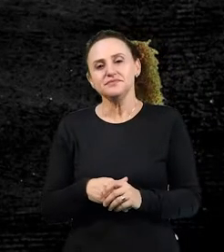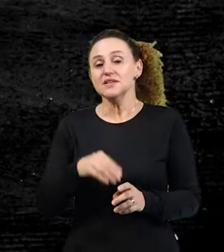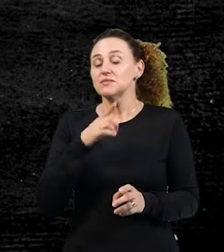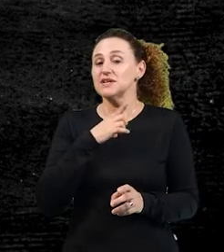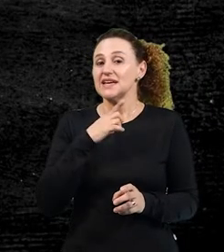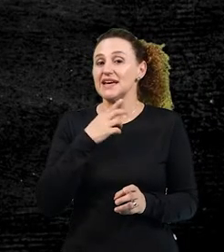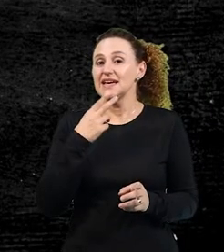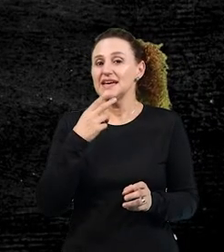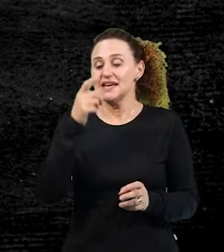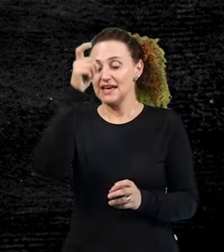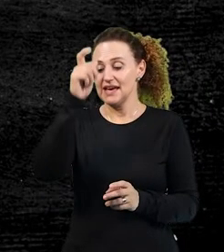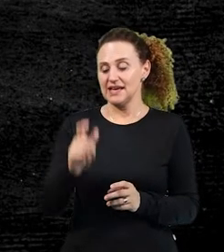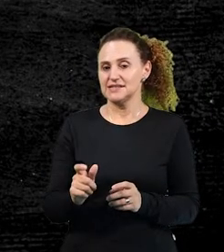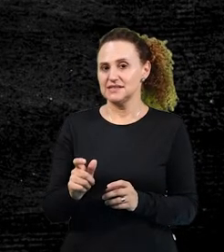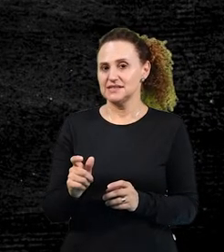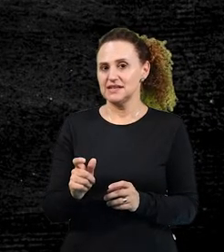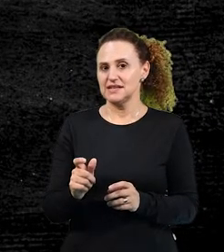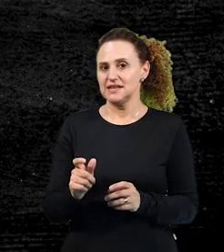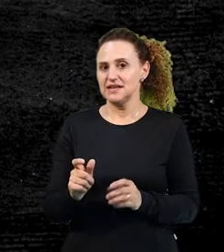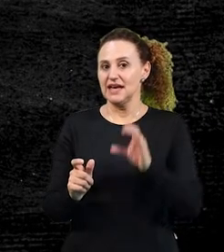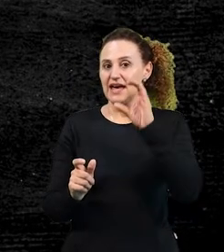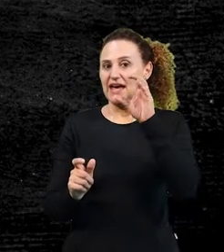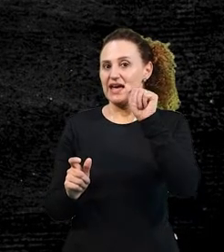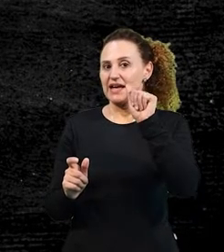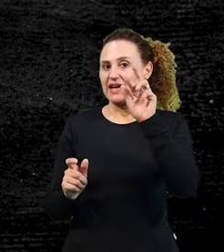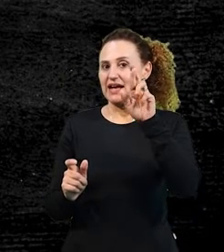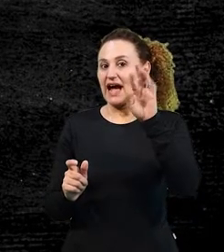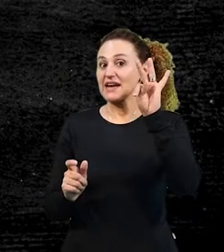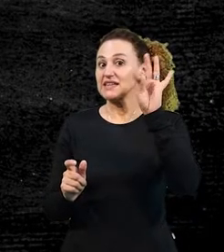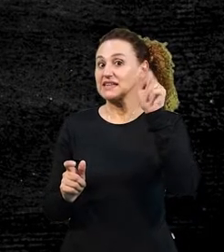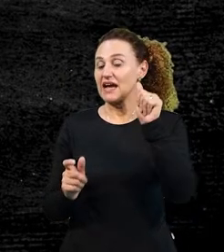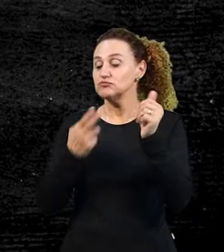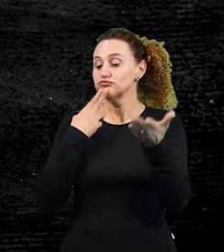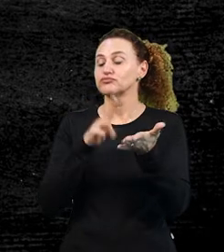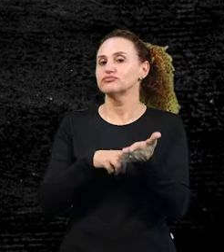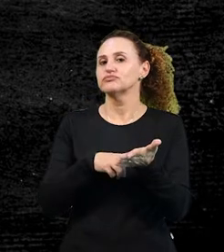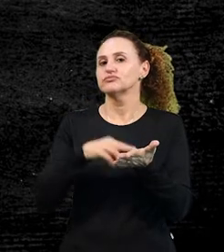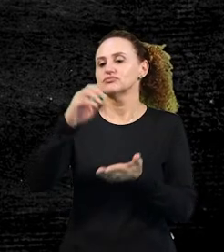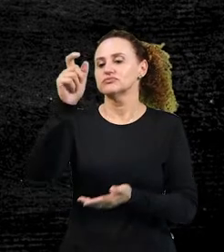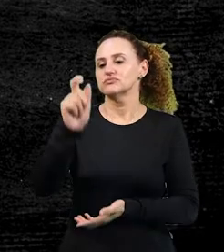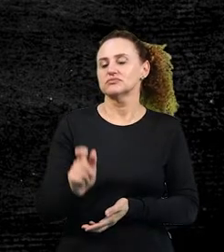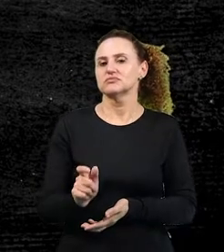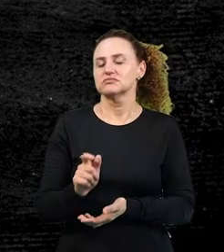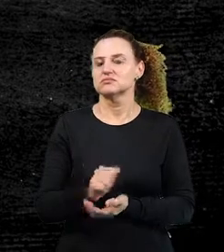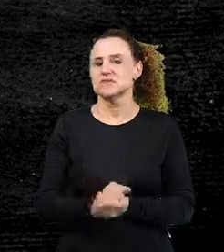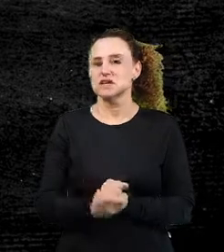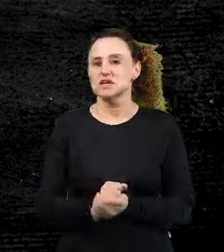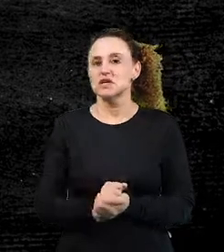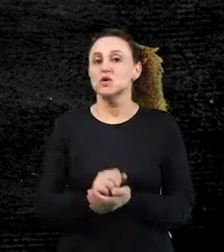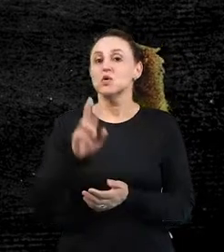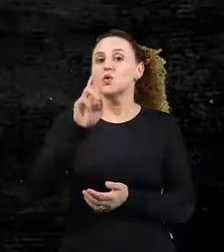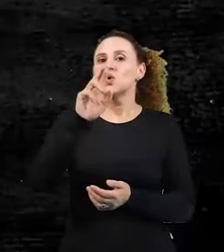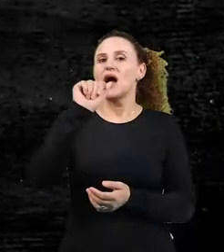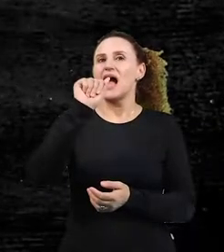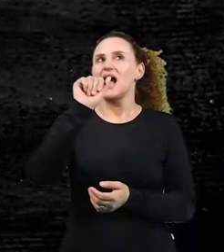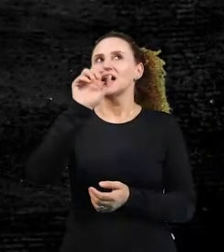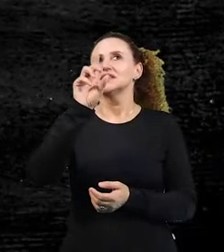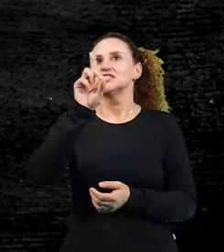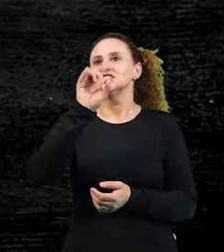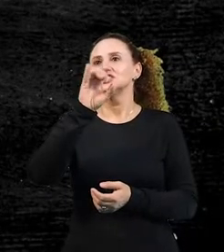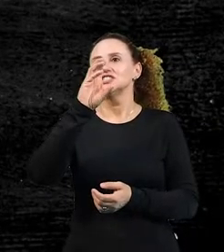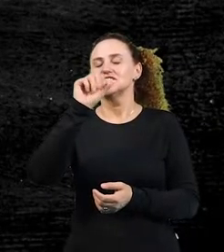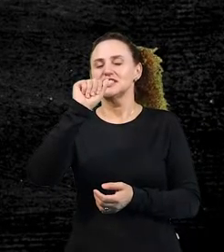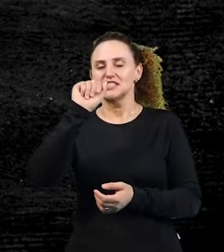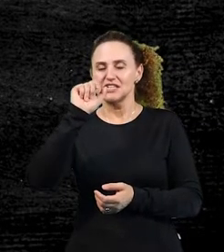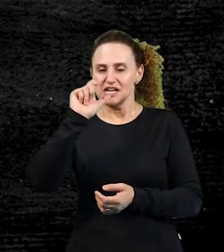carta. e o eira então, carta vem do radical carte o